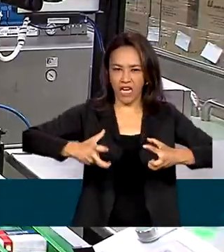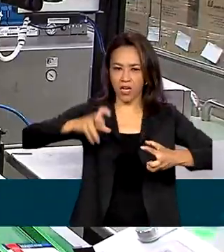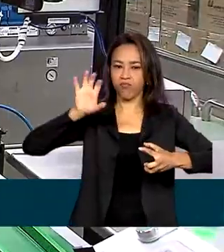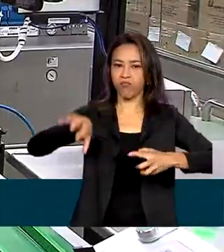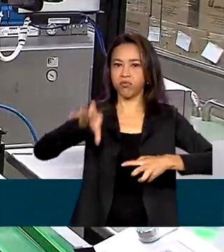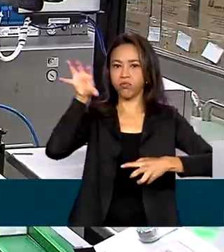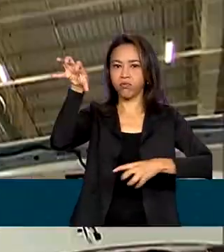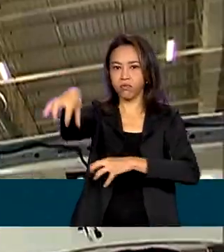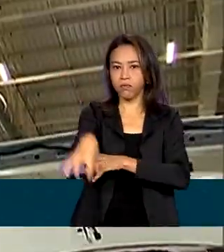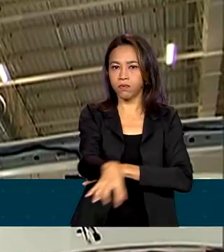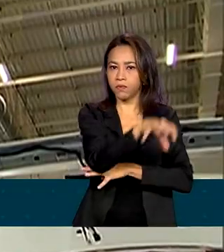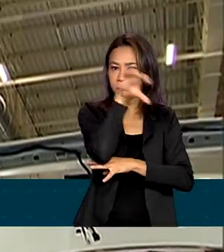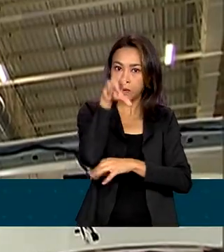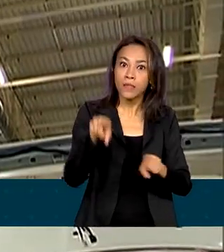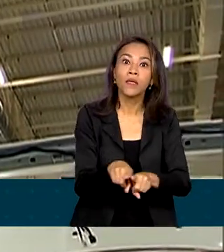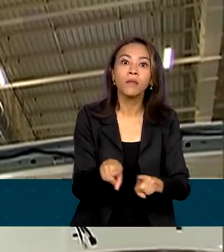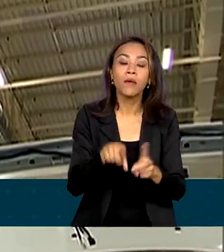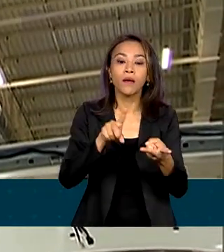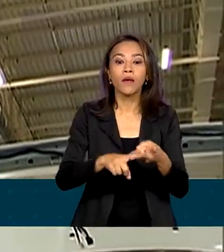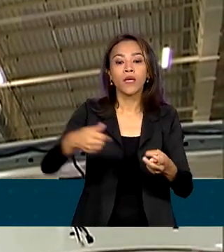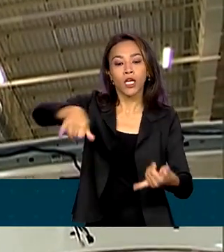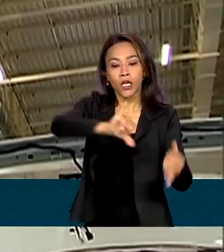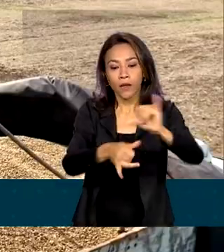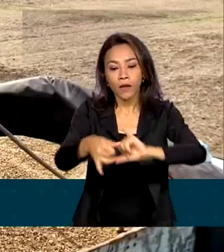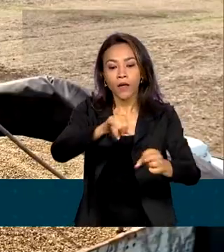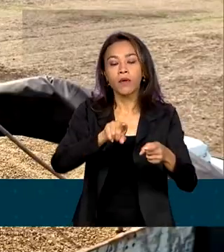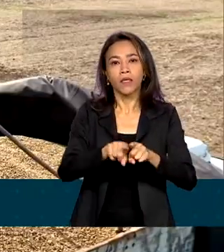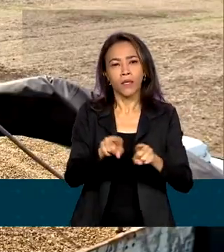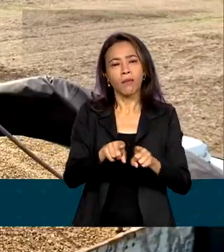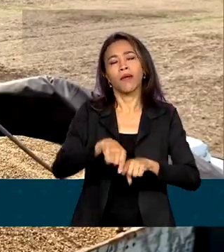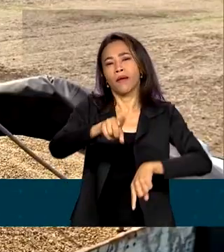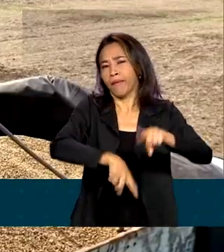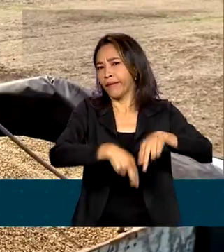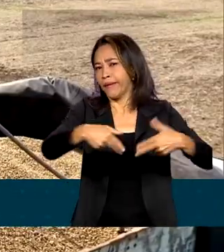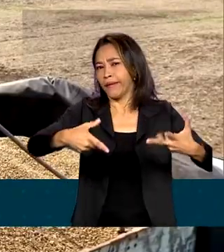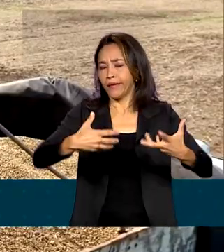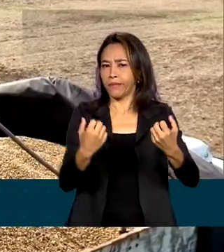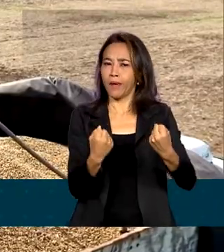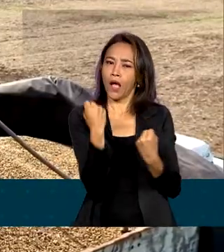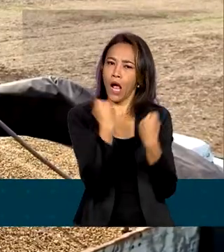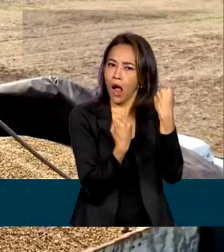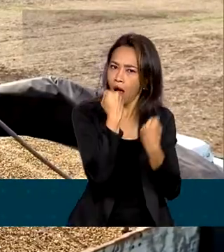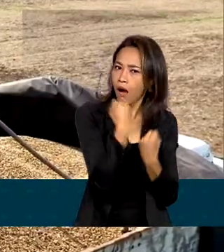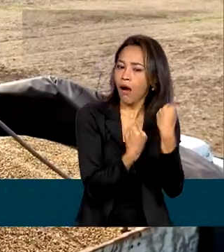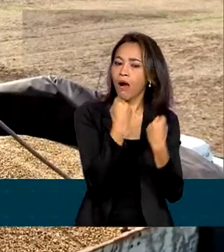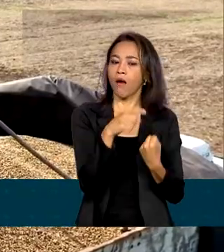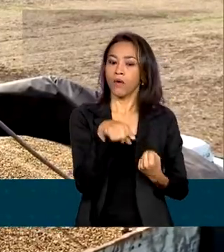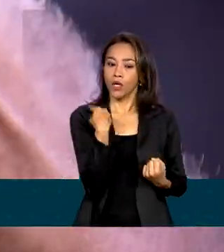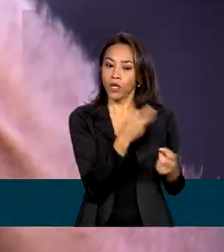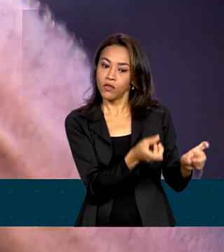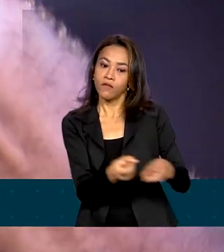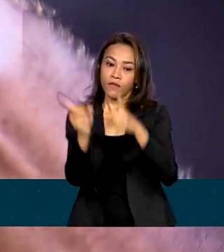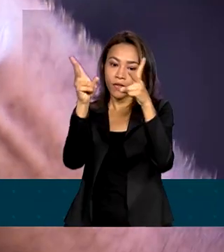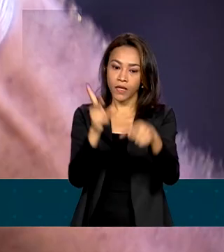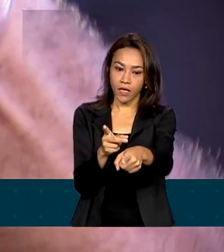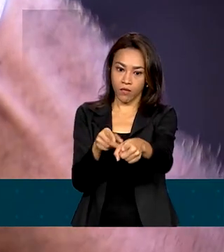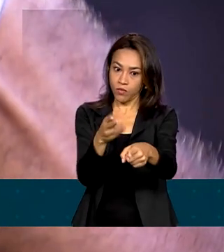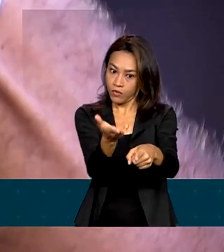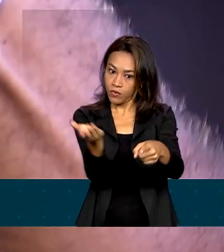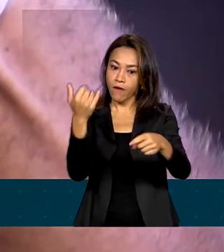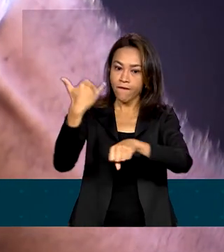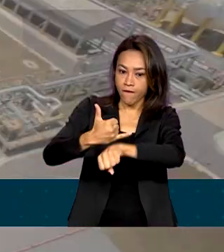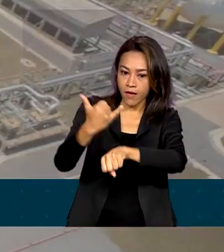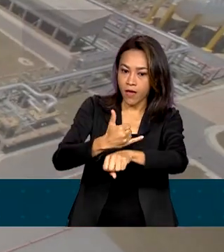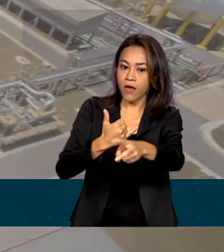compostos químicos e acessórios automotivos, enquanto que exportamos principalmente farelo de soja, minério de